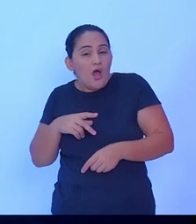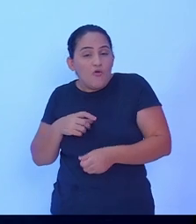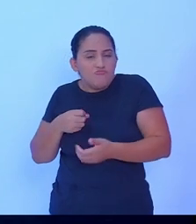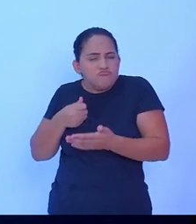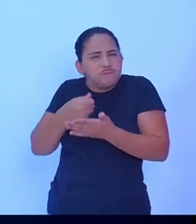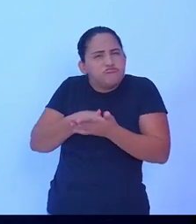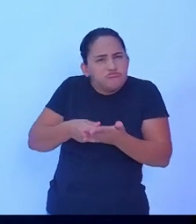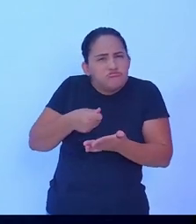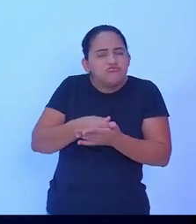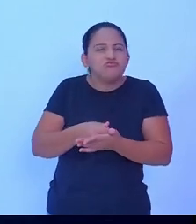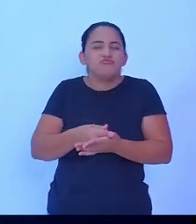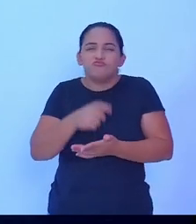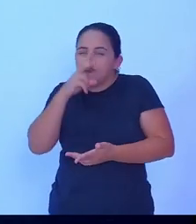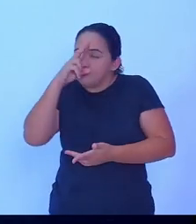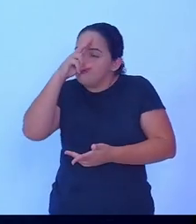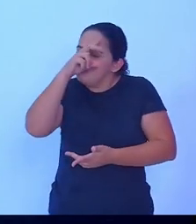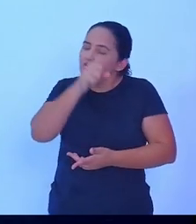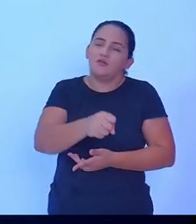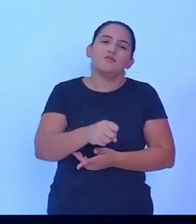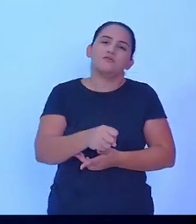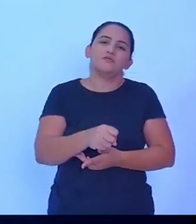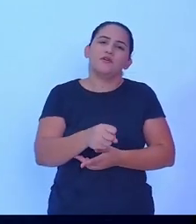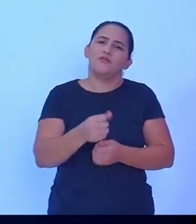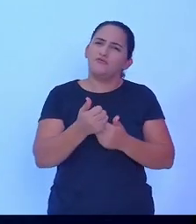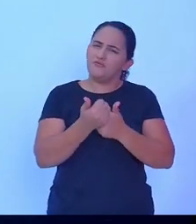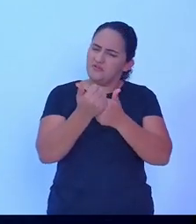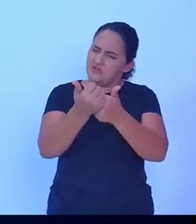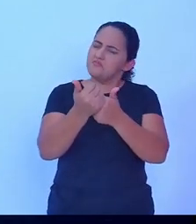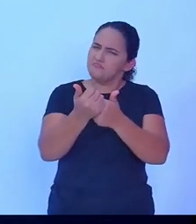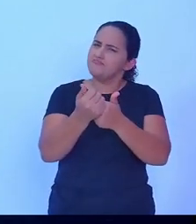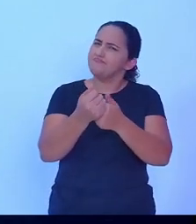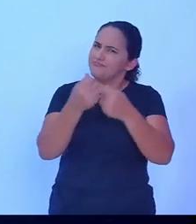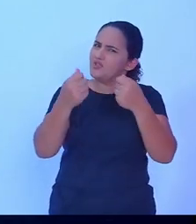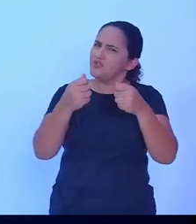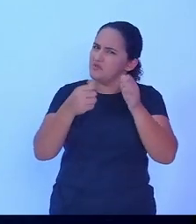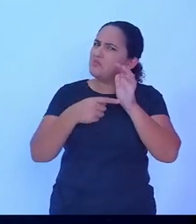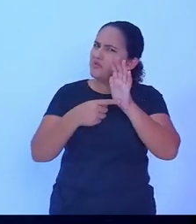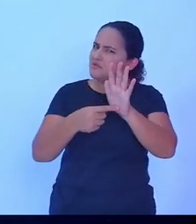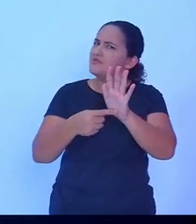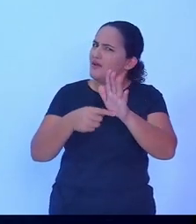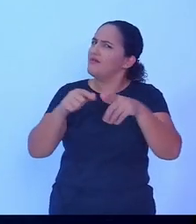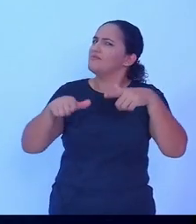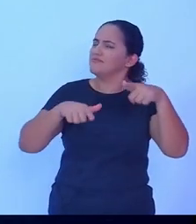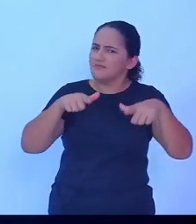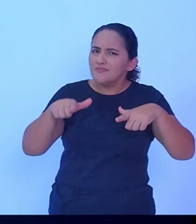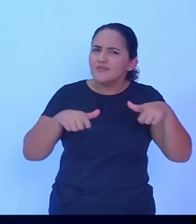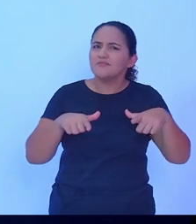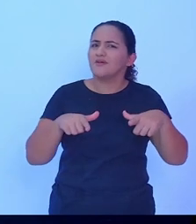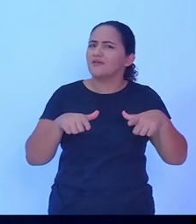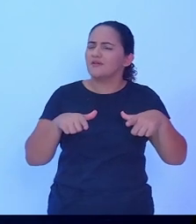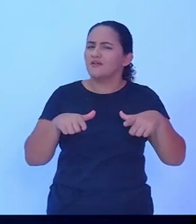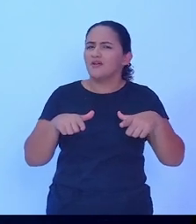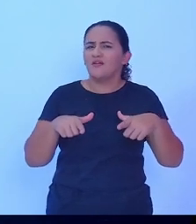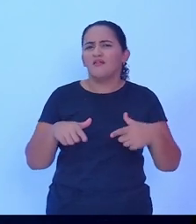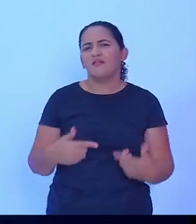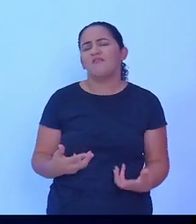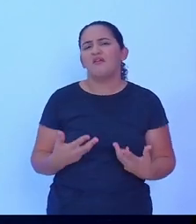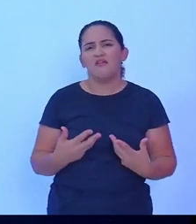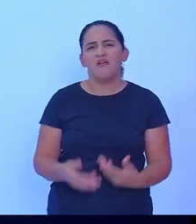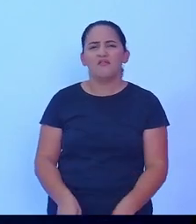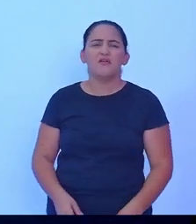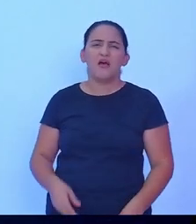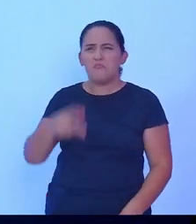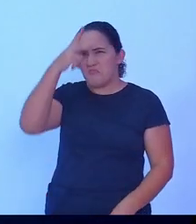esse é o papel do vice. Ele precisa mostrar esse vice também, porque não pode ficar encostado só nas costas do